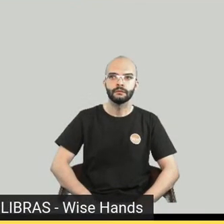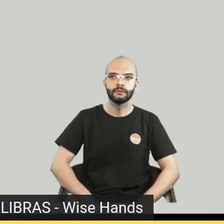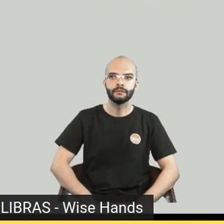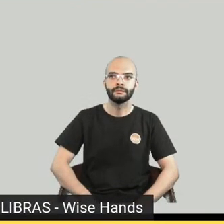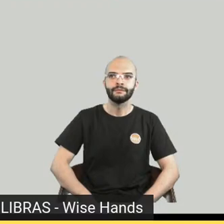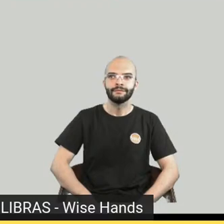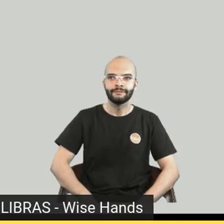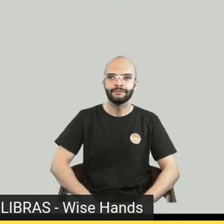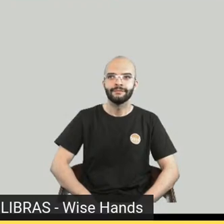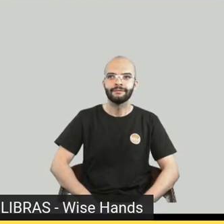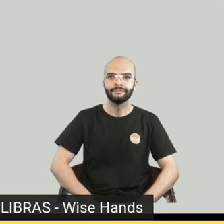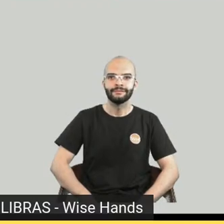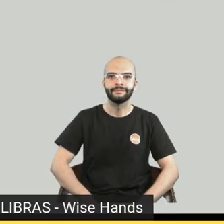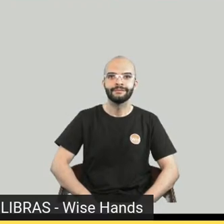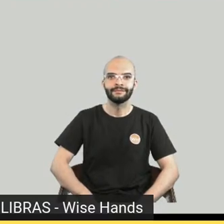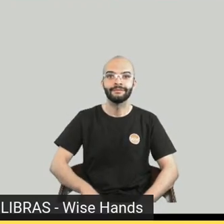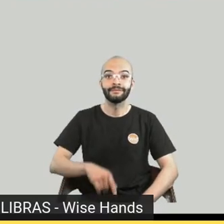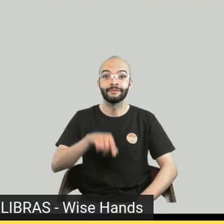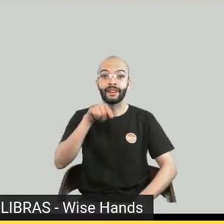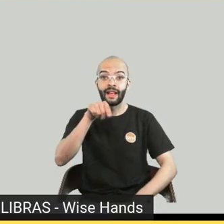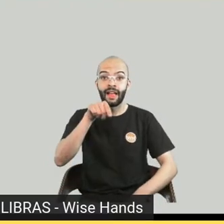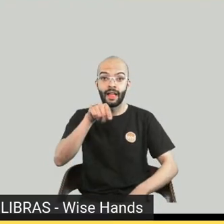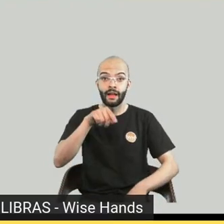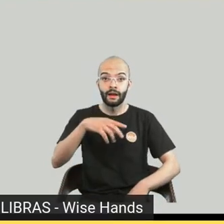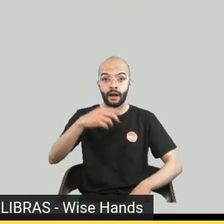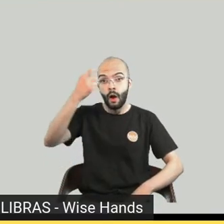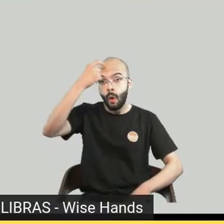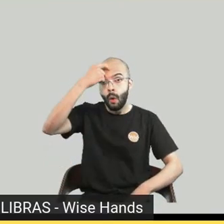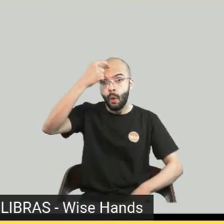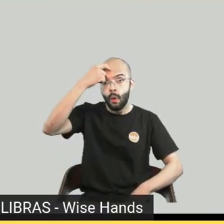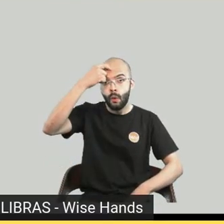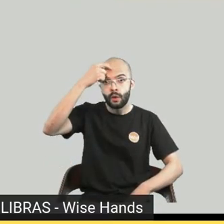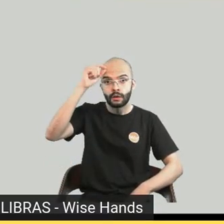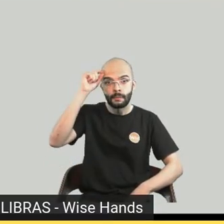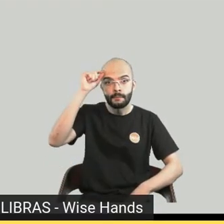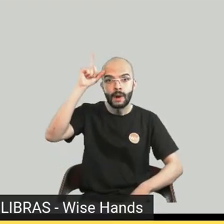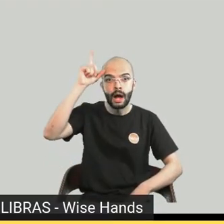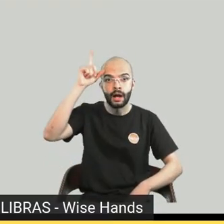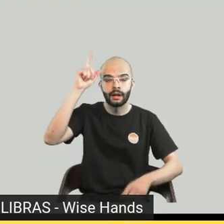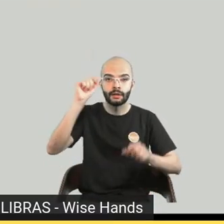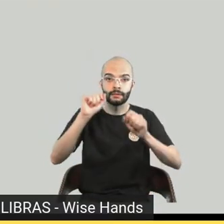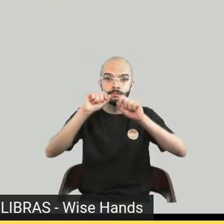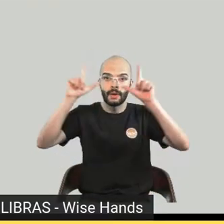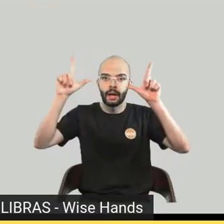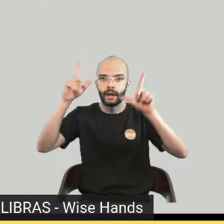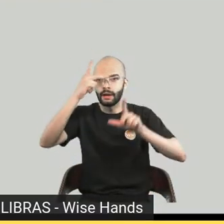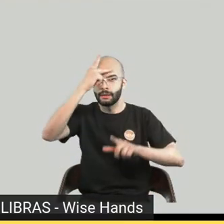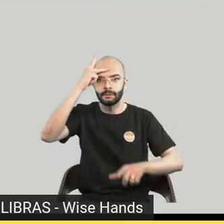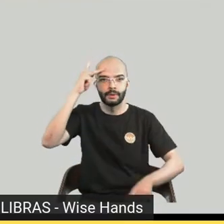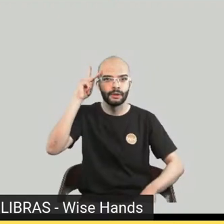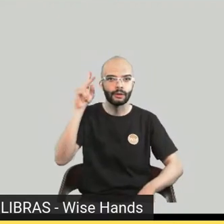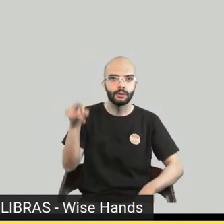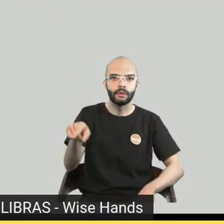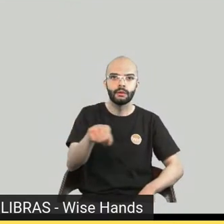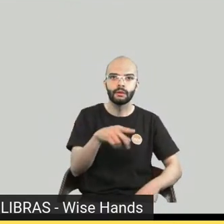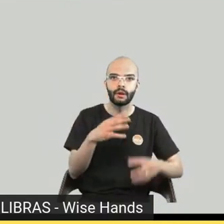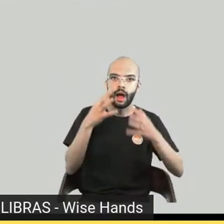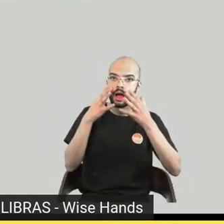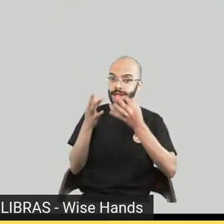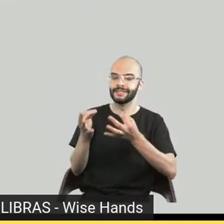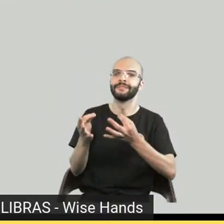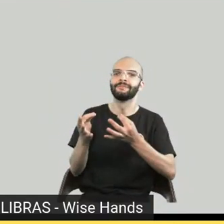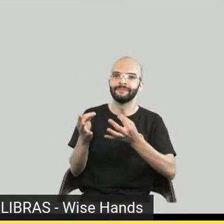Essa é a conscientização que a gente está tentando passar pelas pessoas. Legal, Júnior. Rafael, obrigado.